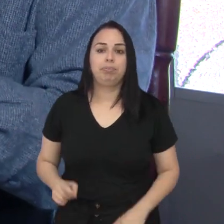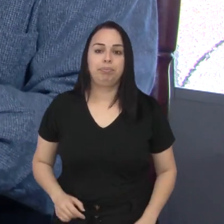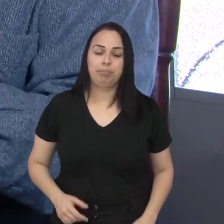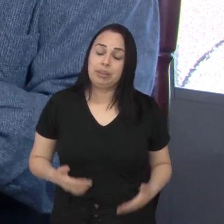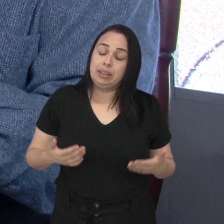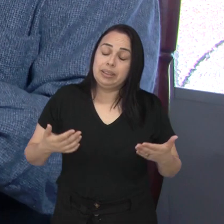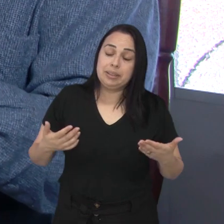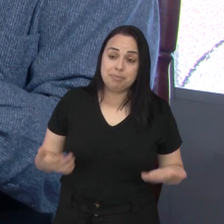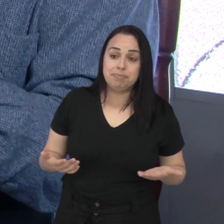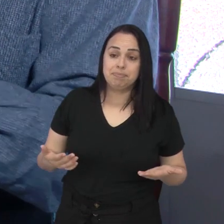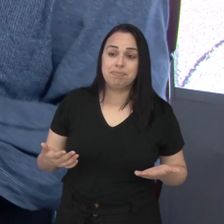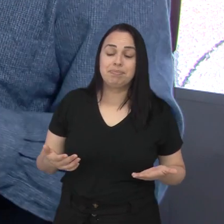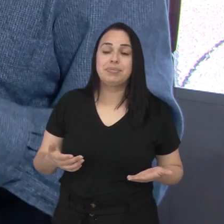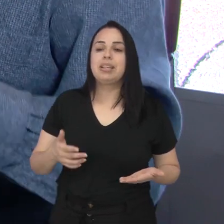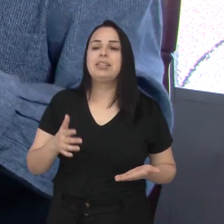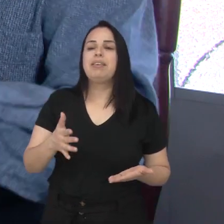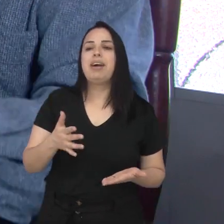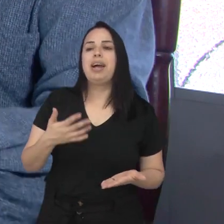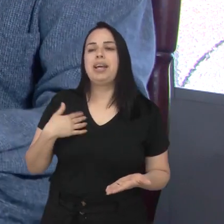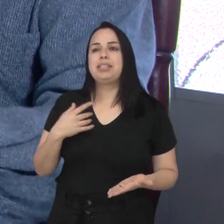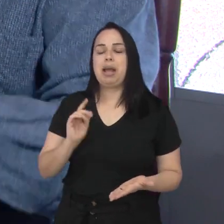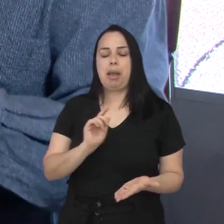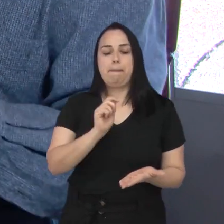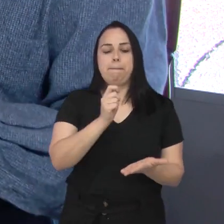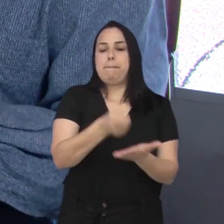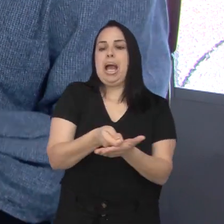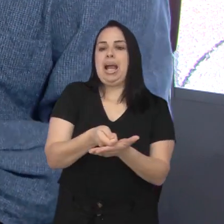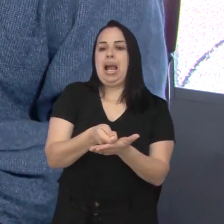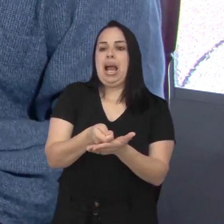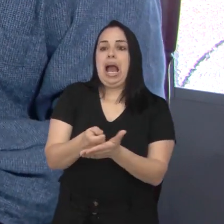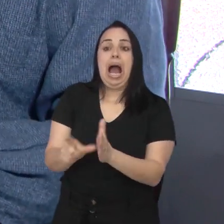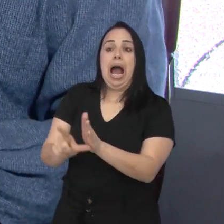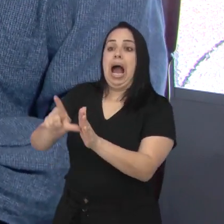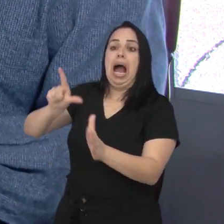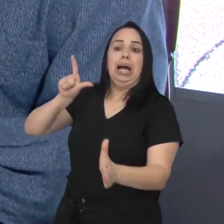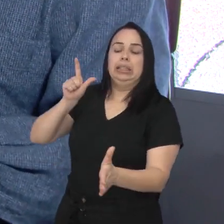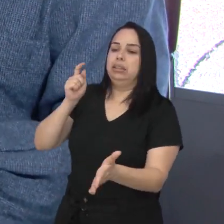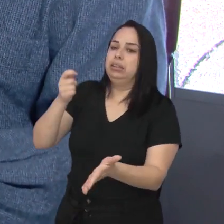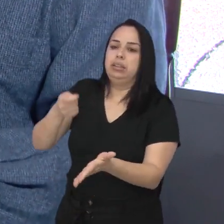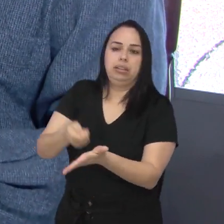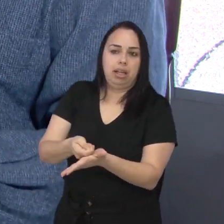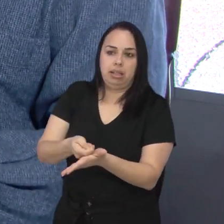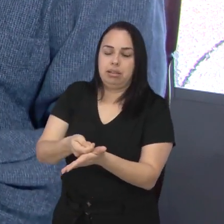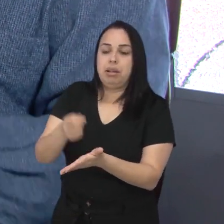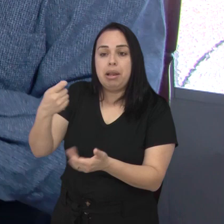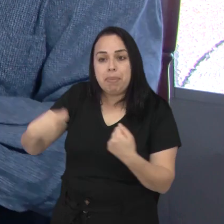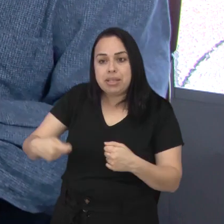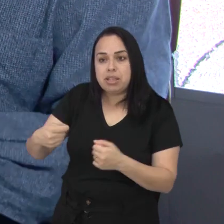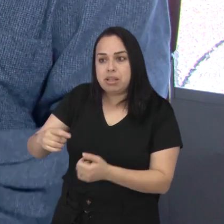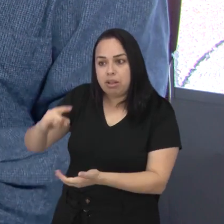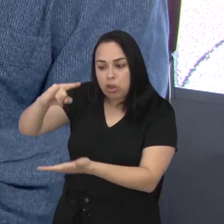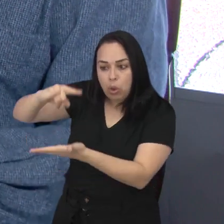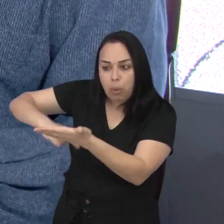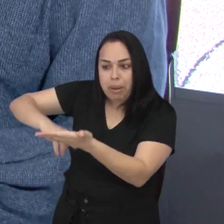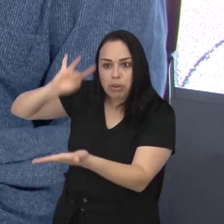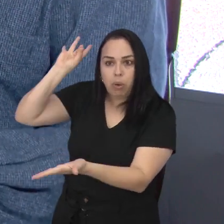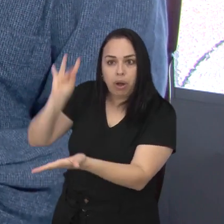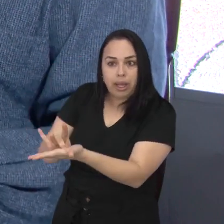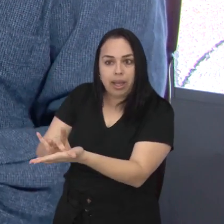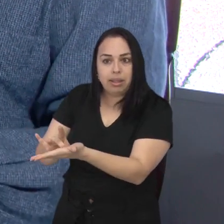a transação. Então, você não vai sair do seu dinheiro antes do cara dar o ok